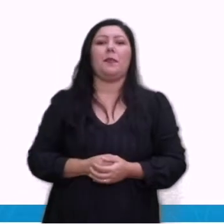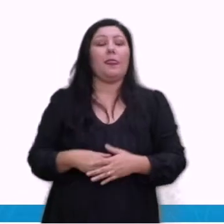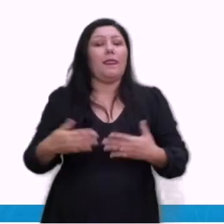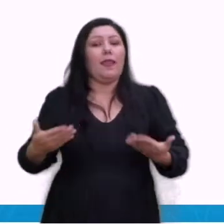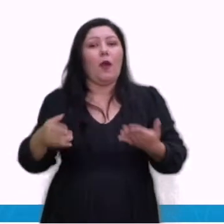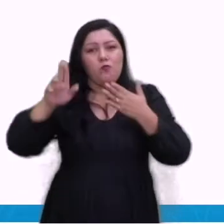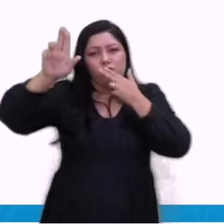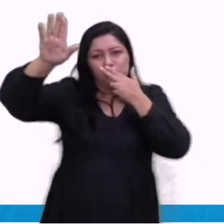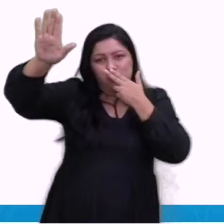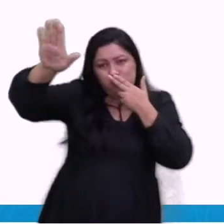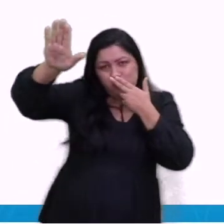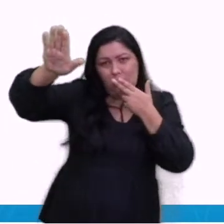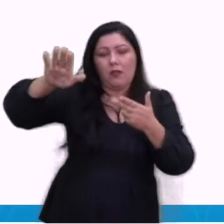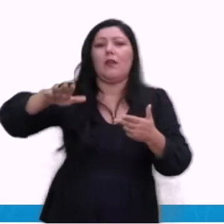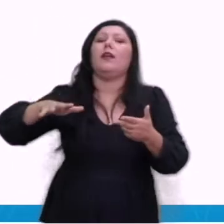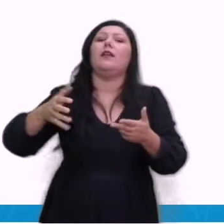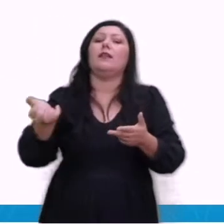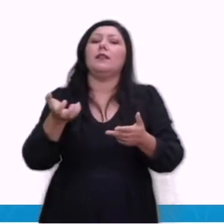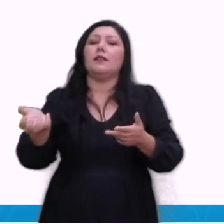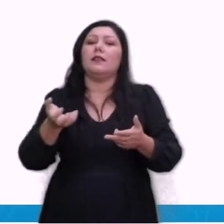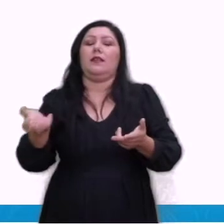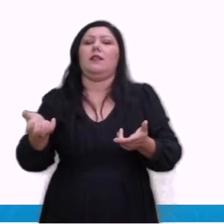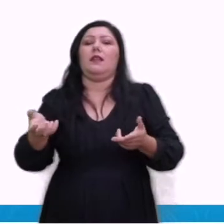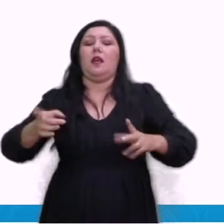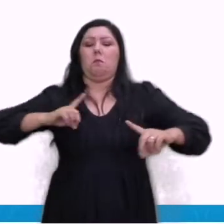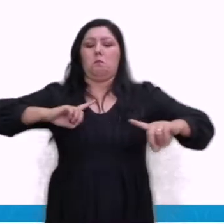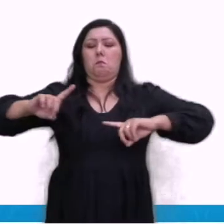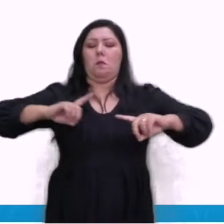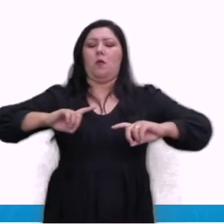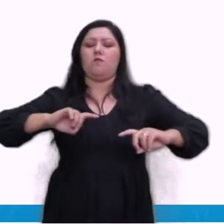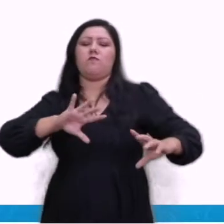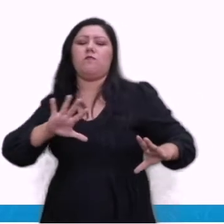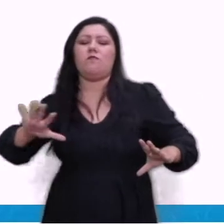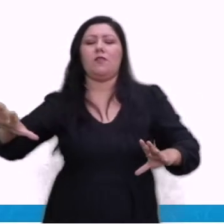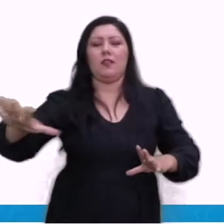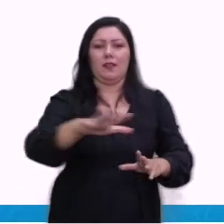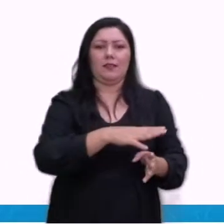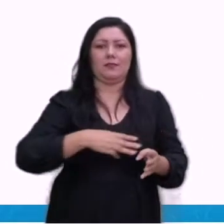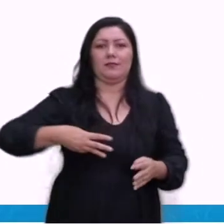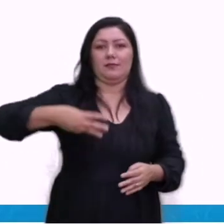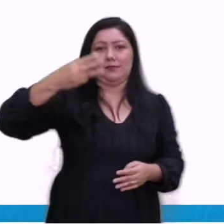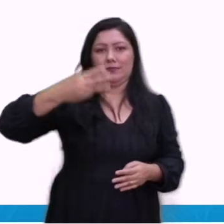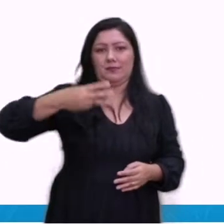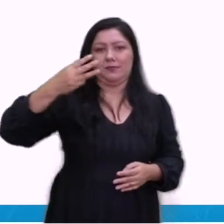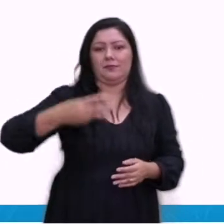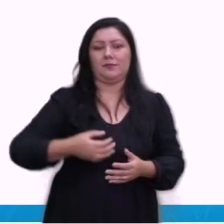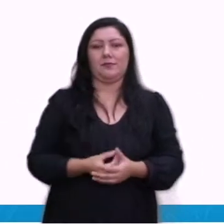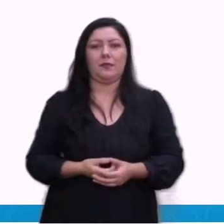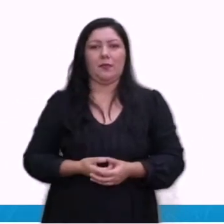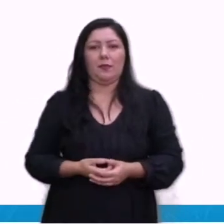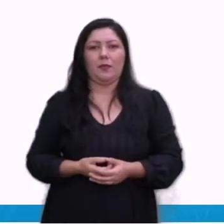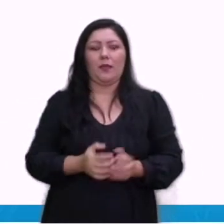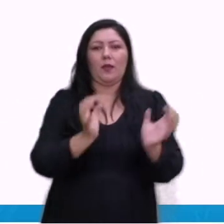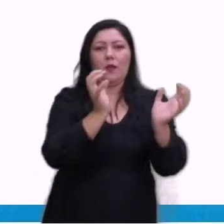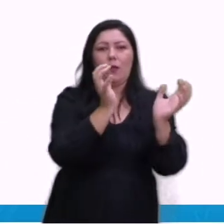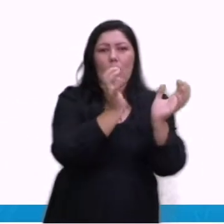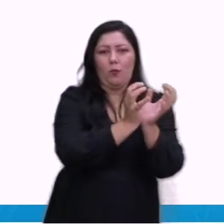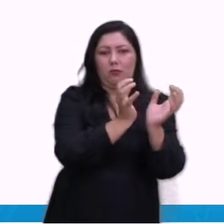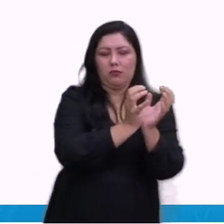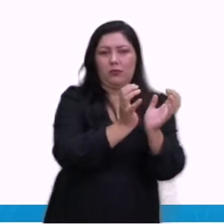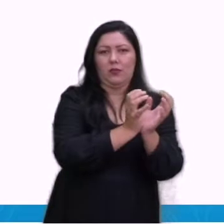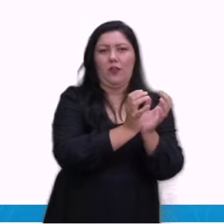Hitler queria construir o Terceiro Reich. As vitórias do eixo que foram de